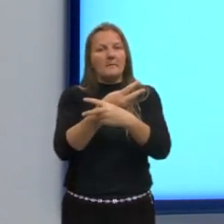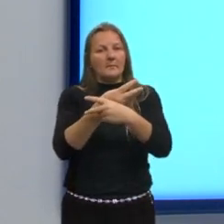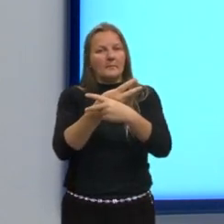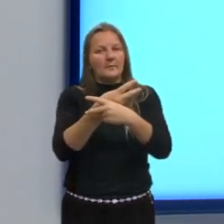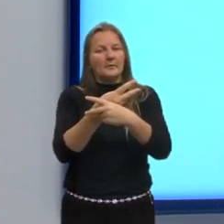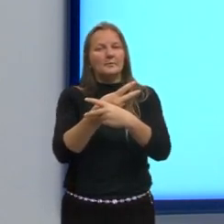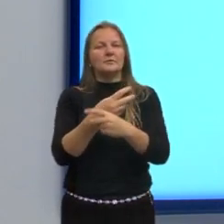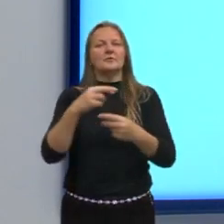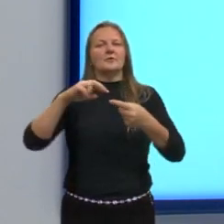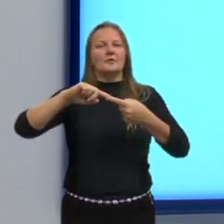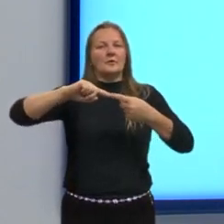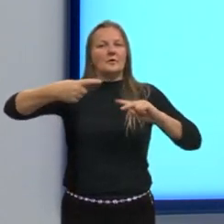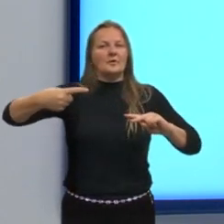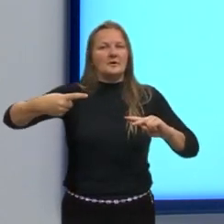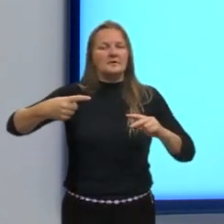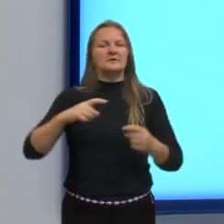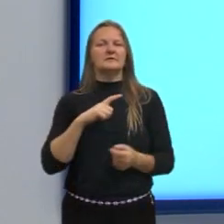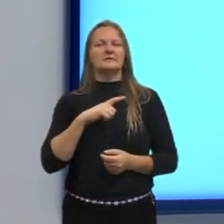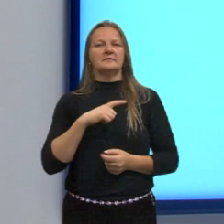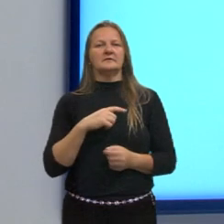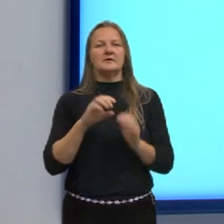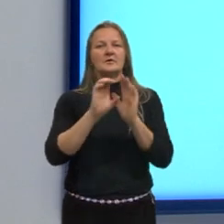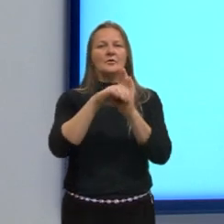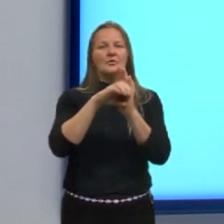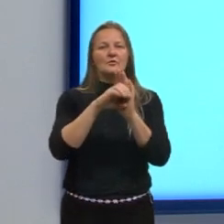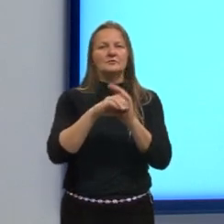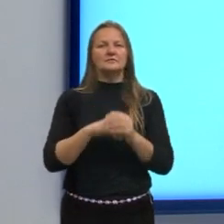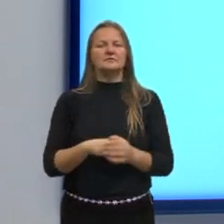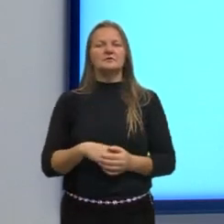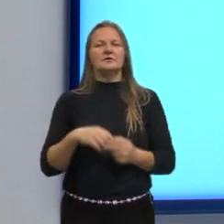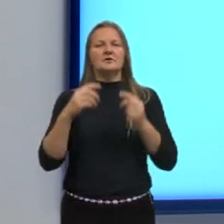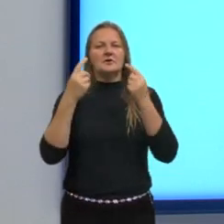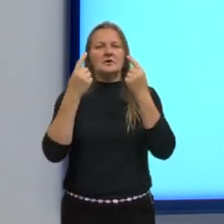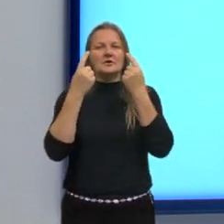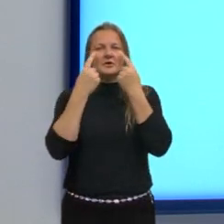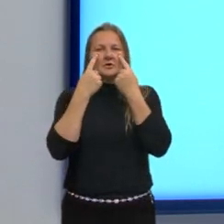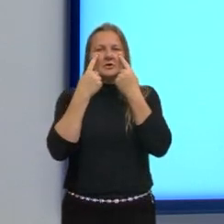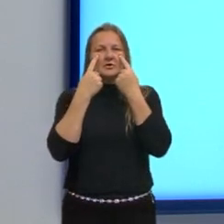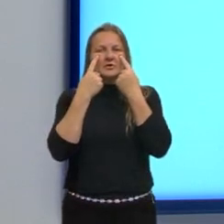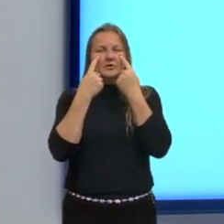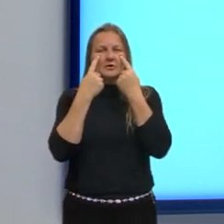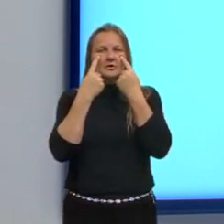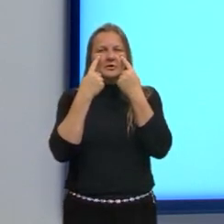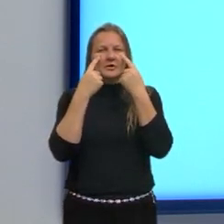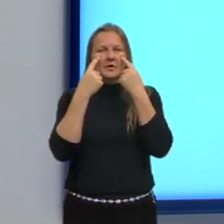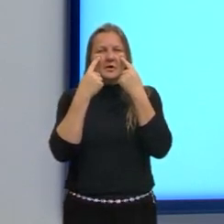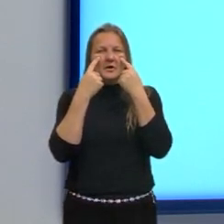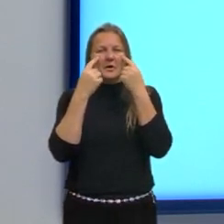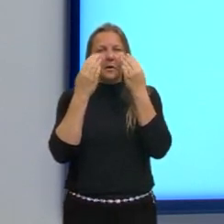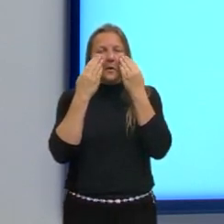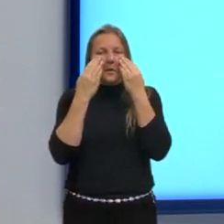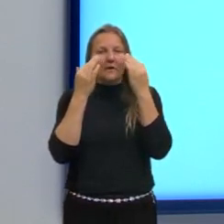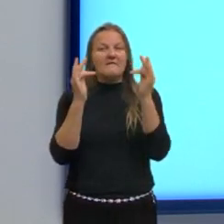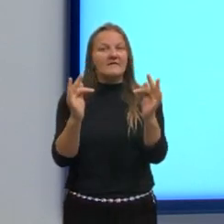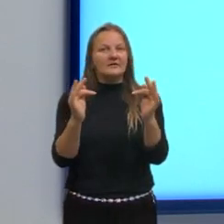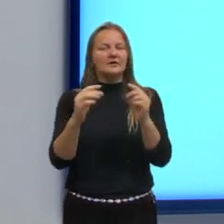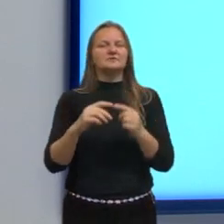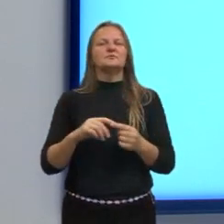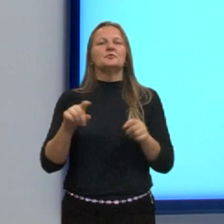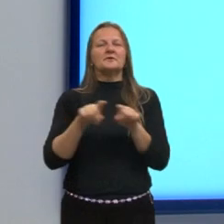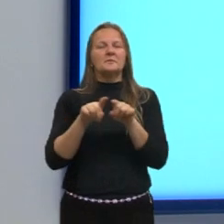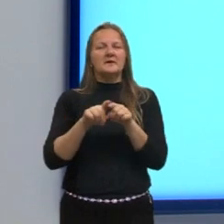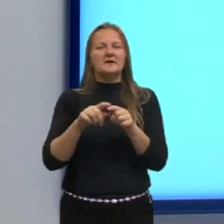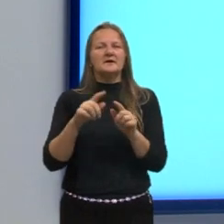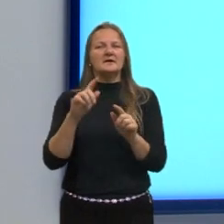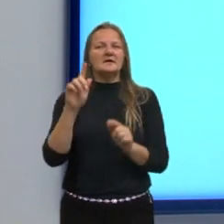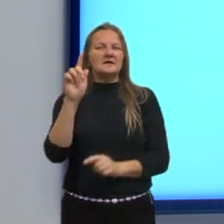RNA. Traz conceitos como genótipo, fenótipo e a relação com o ambiente. Temos